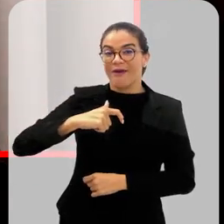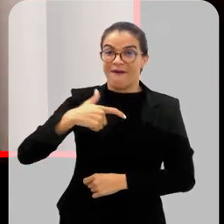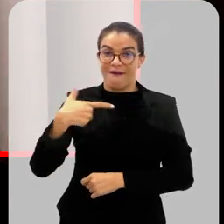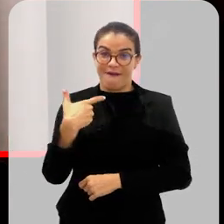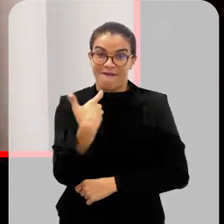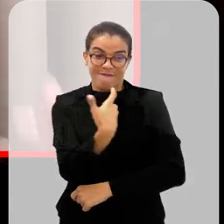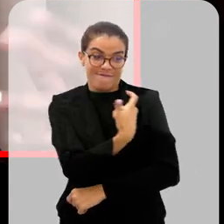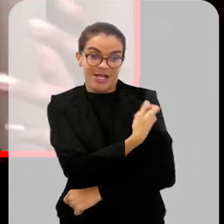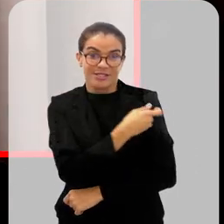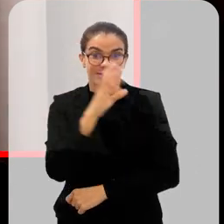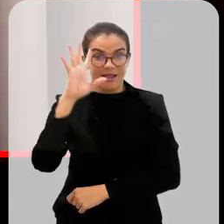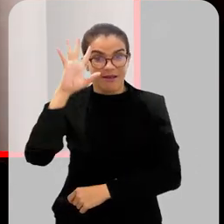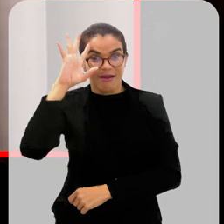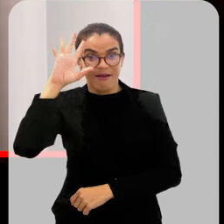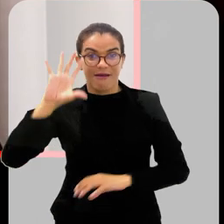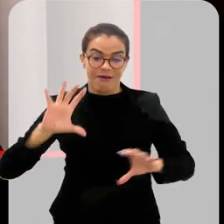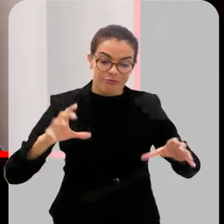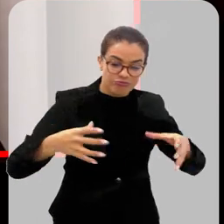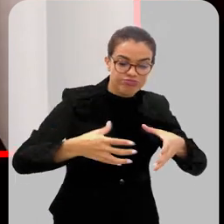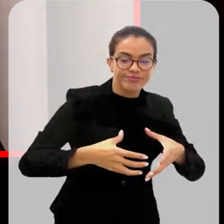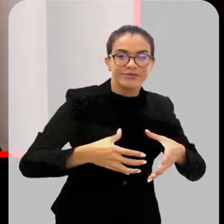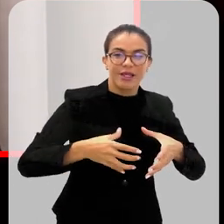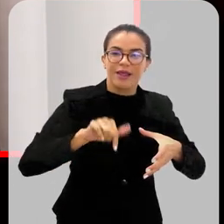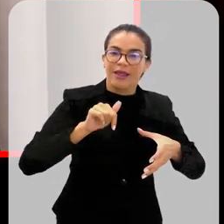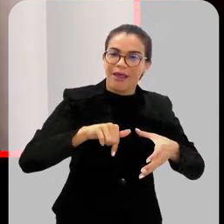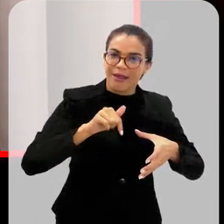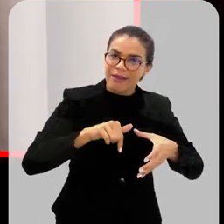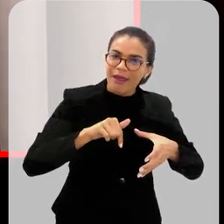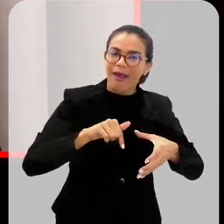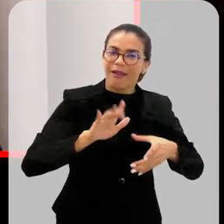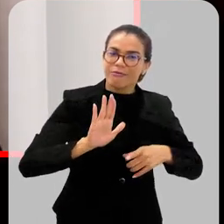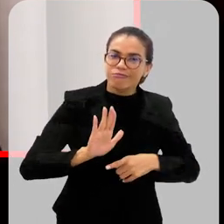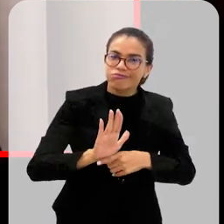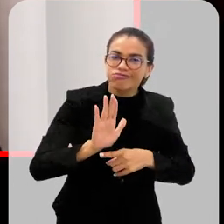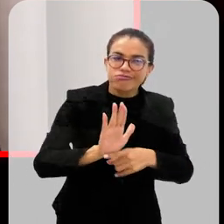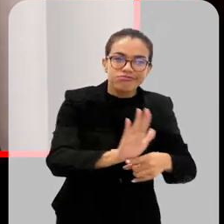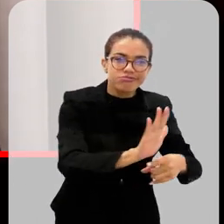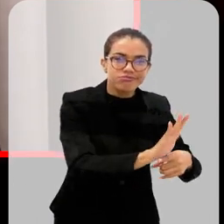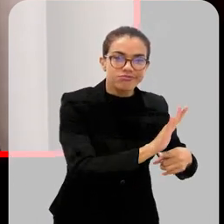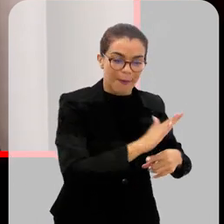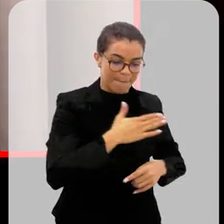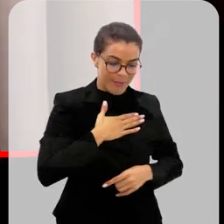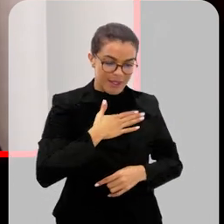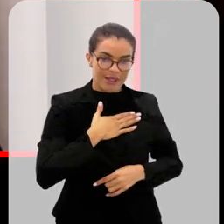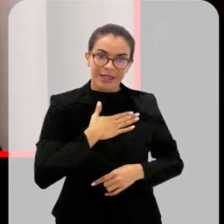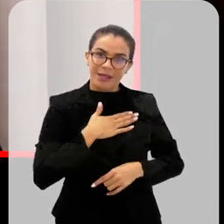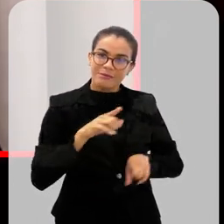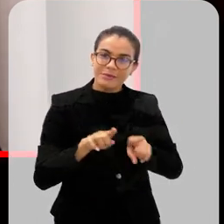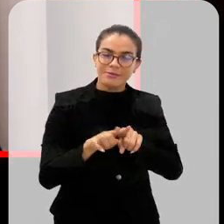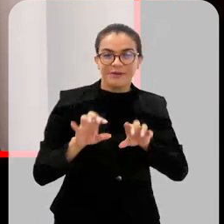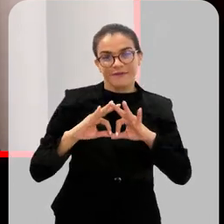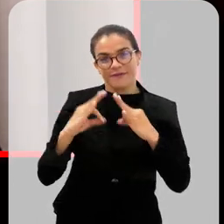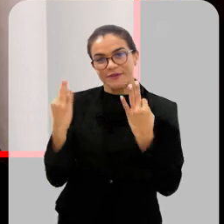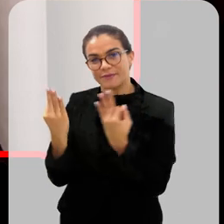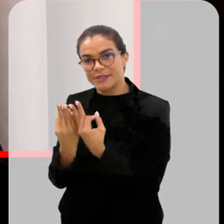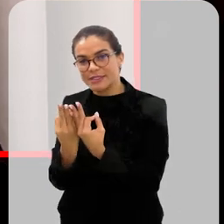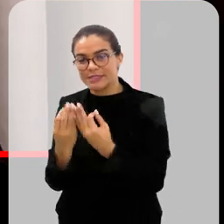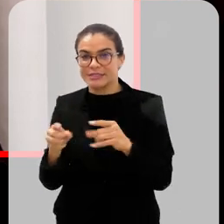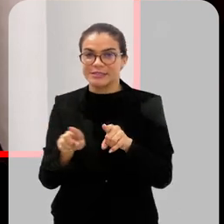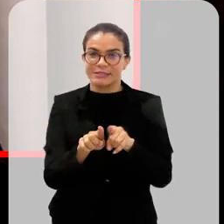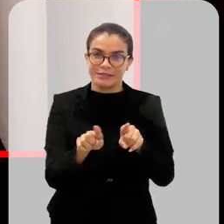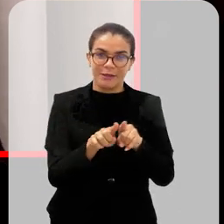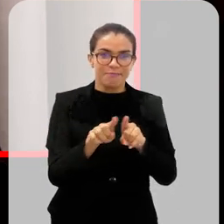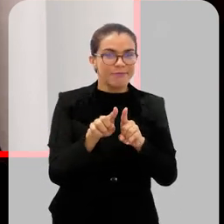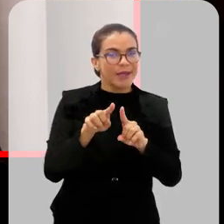a vacina, ela é uma decisão coletiva. E ela vai afetar a saúde não só nossa, como dos nossos familiares,